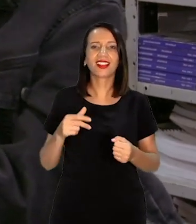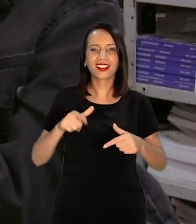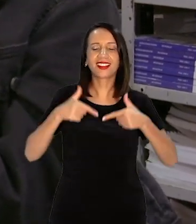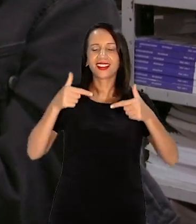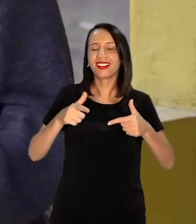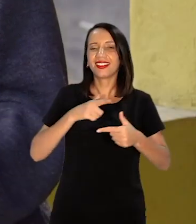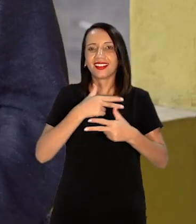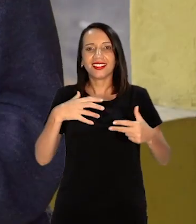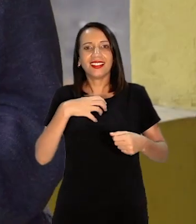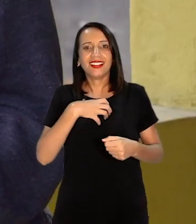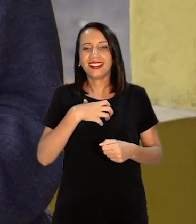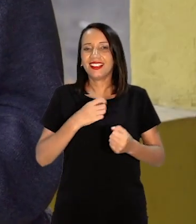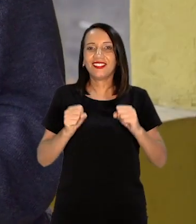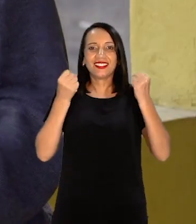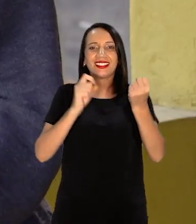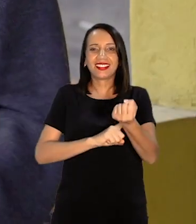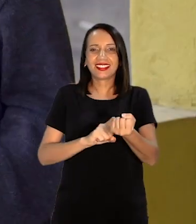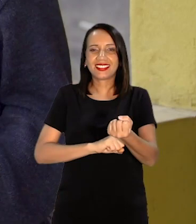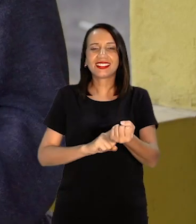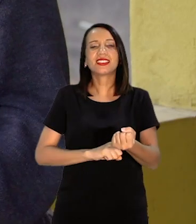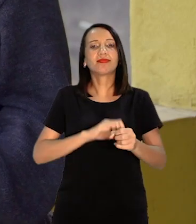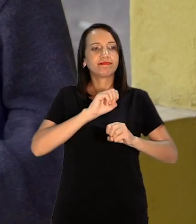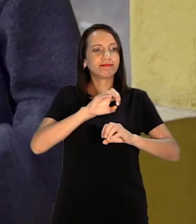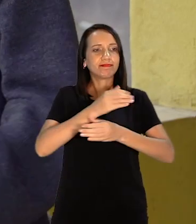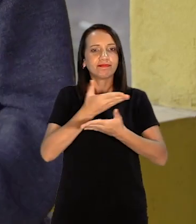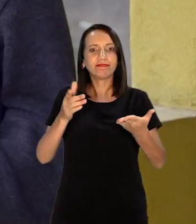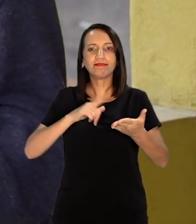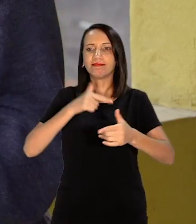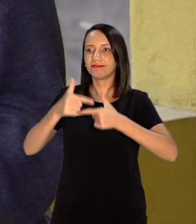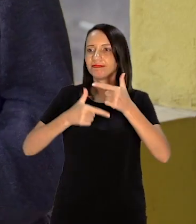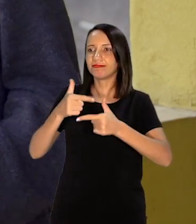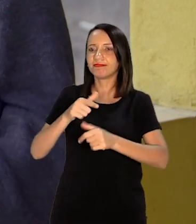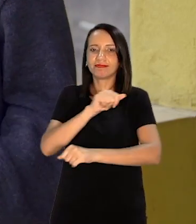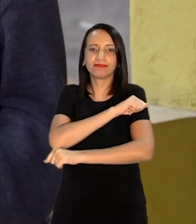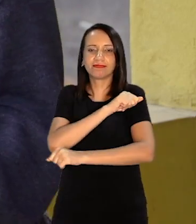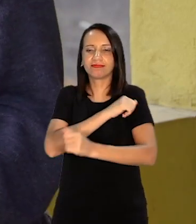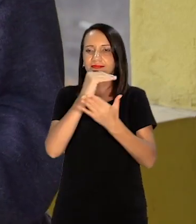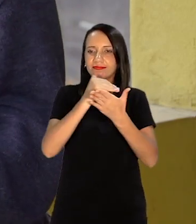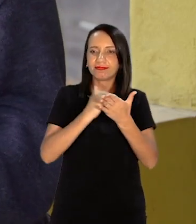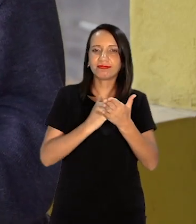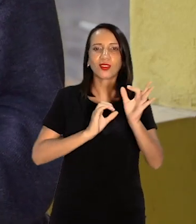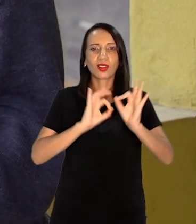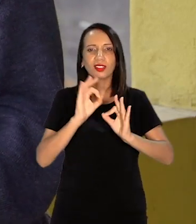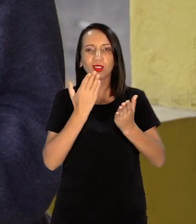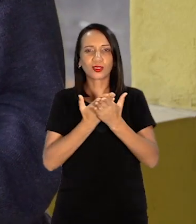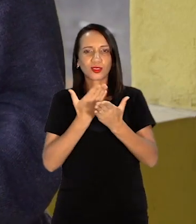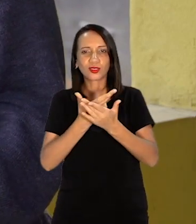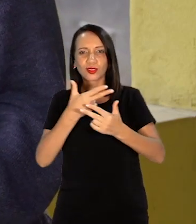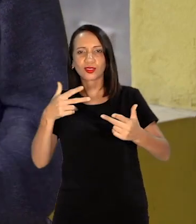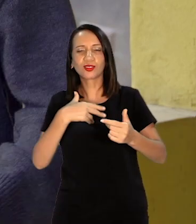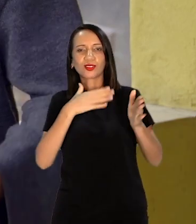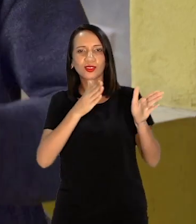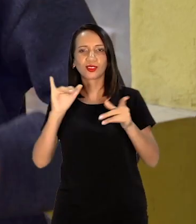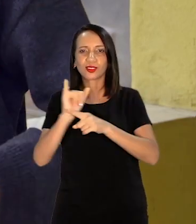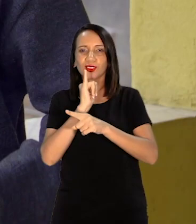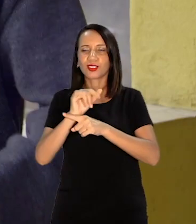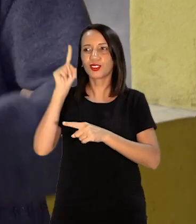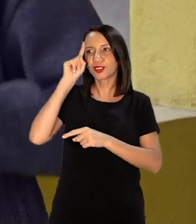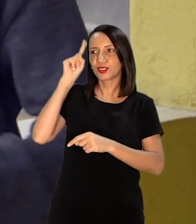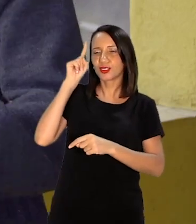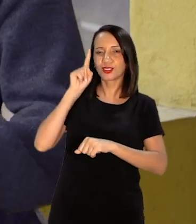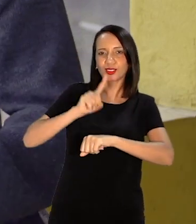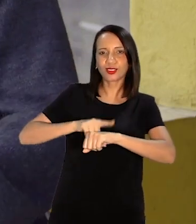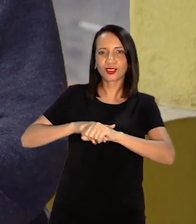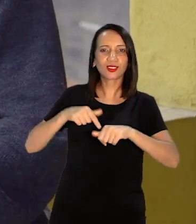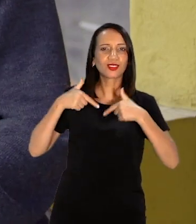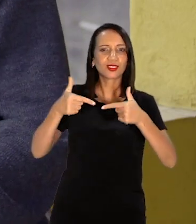É ensinar os alunos a trabalharem Com cronograma de estudos A se organizar A gente dá dicas de organização Mas no dia a dia Na